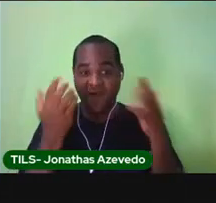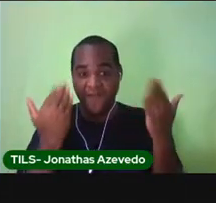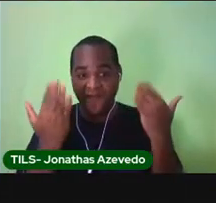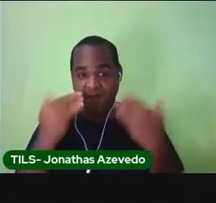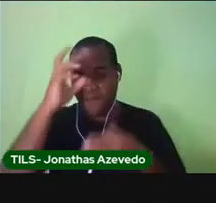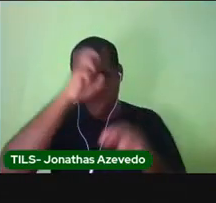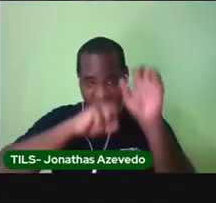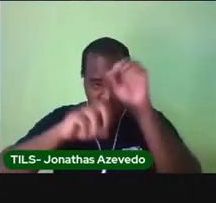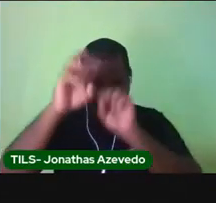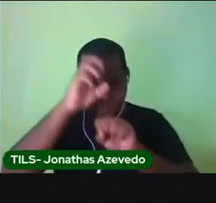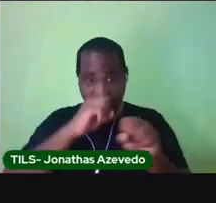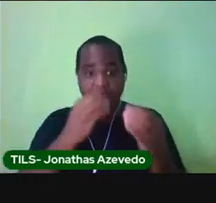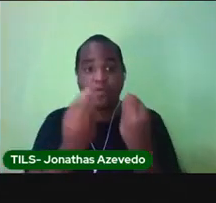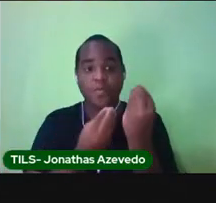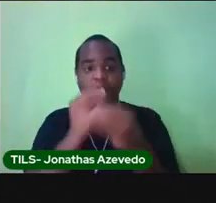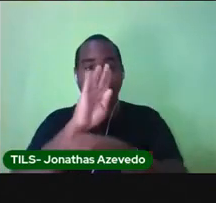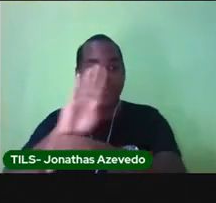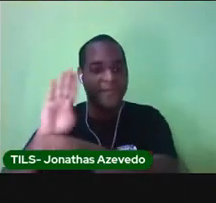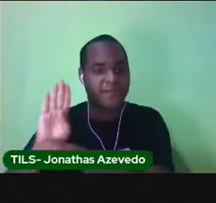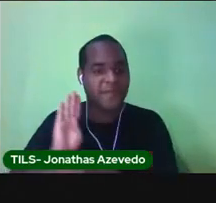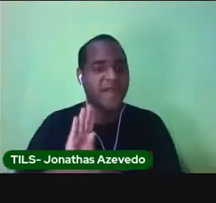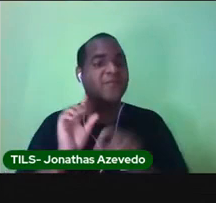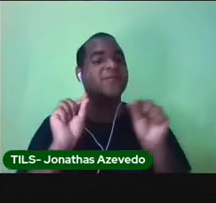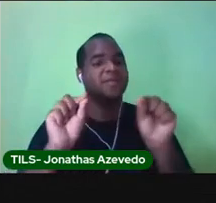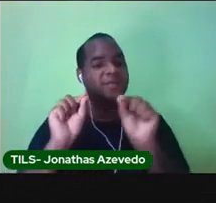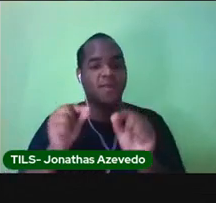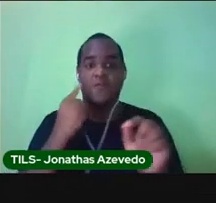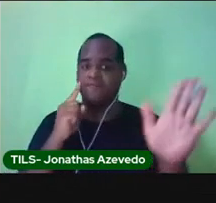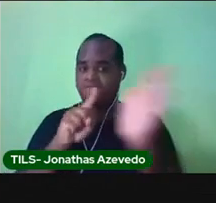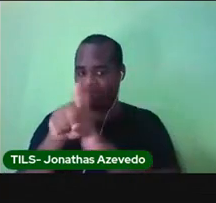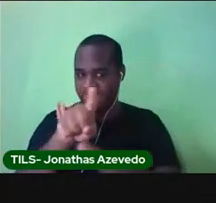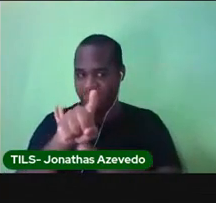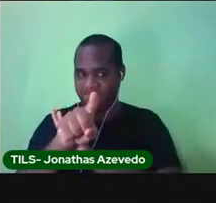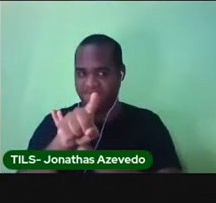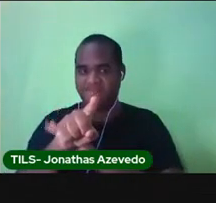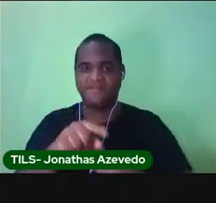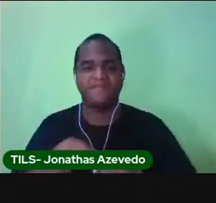aprendemos sobre os tipos de bairro? Eu vou fazer uma pergunta.